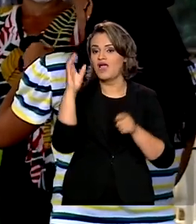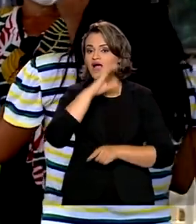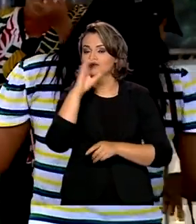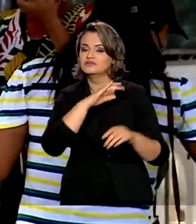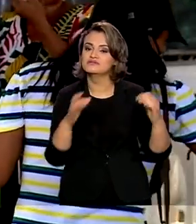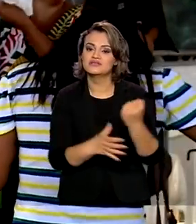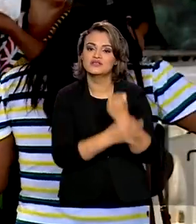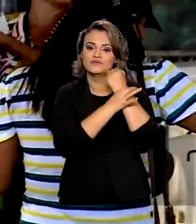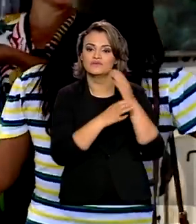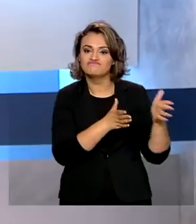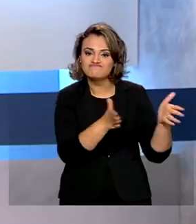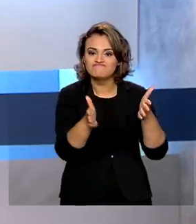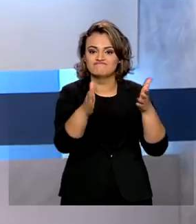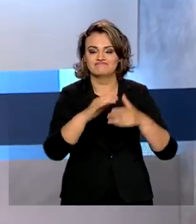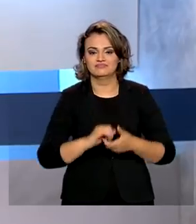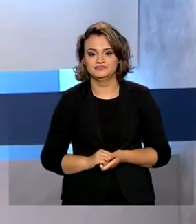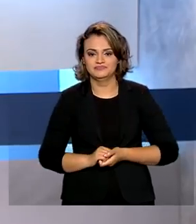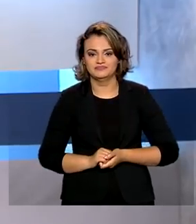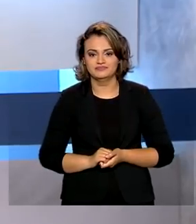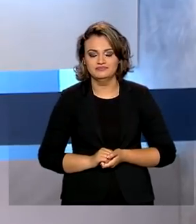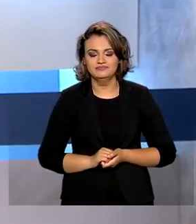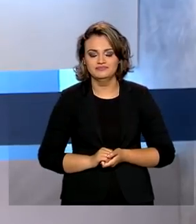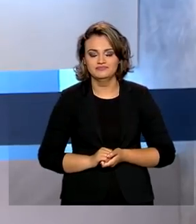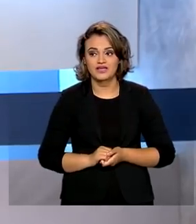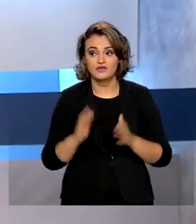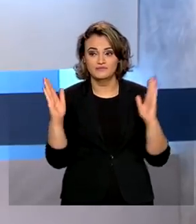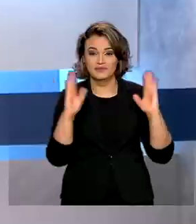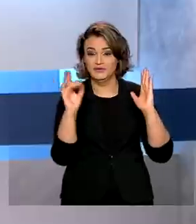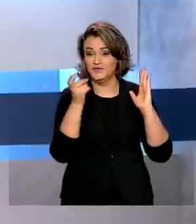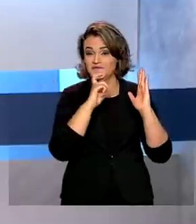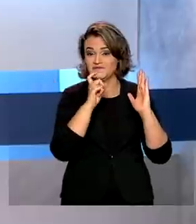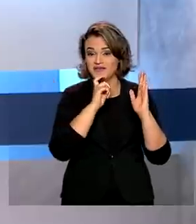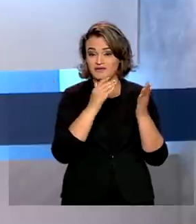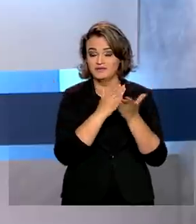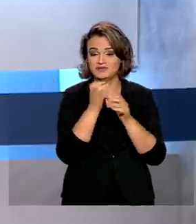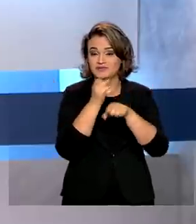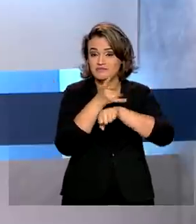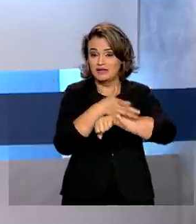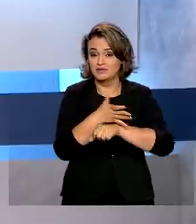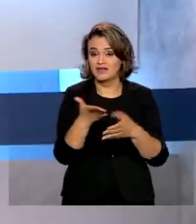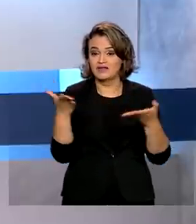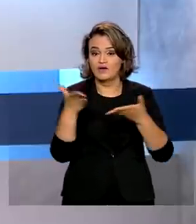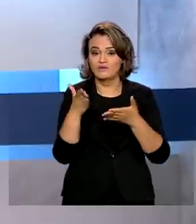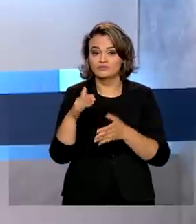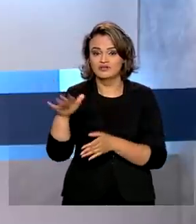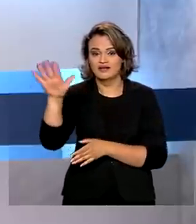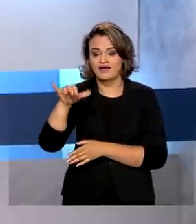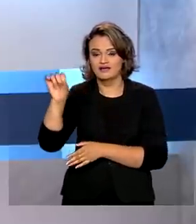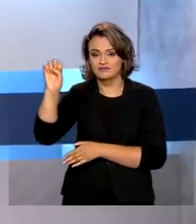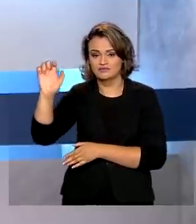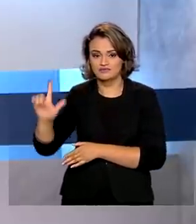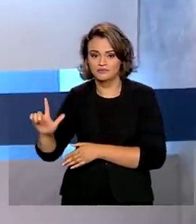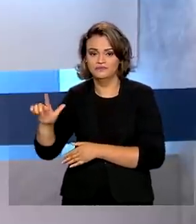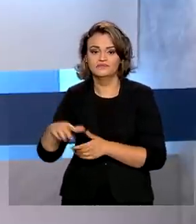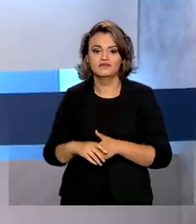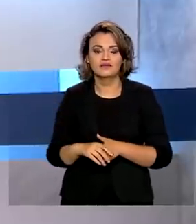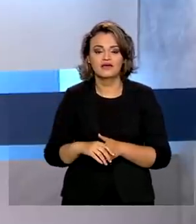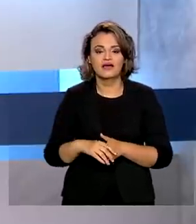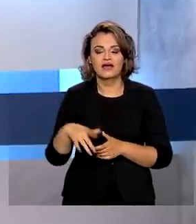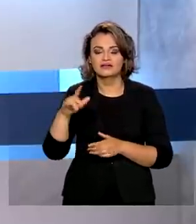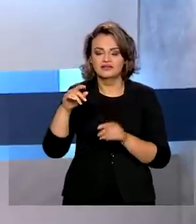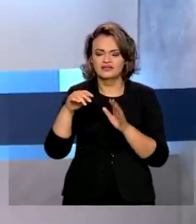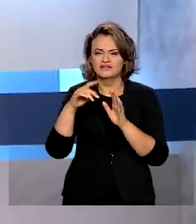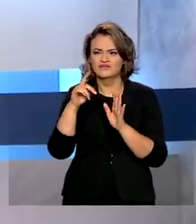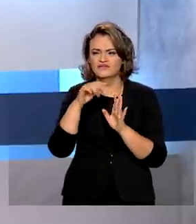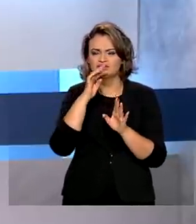segurança no percurso. O inverno começou na madrugada de hoje no Hemisfério Sul. A estação tem baixas